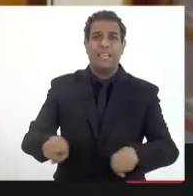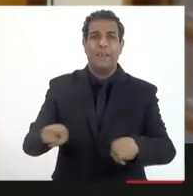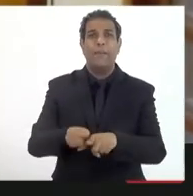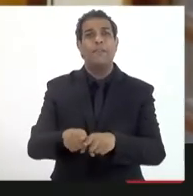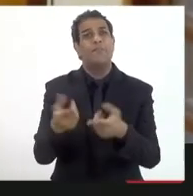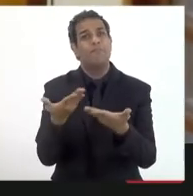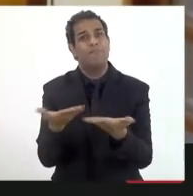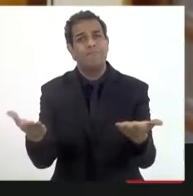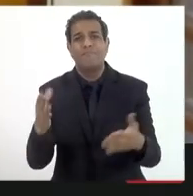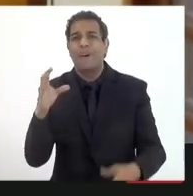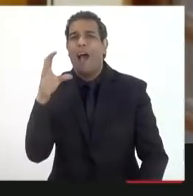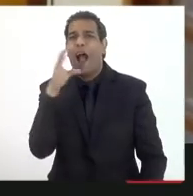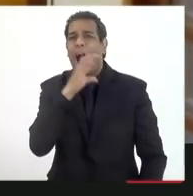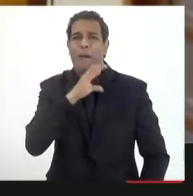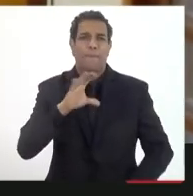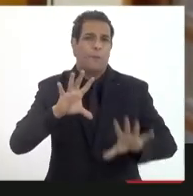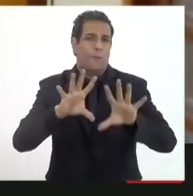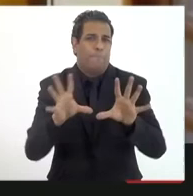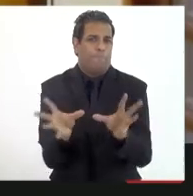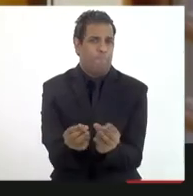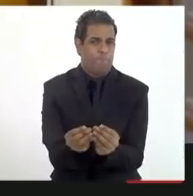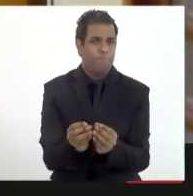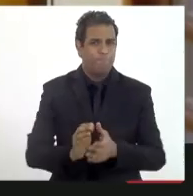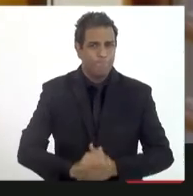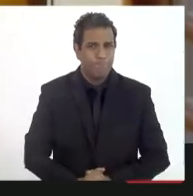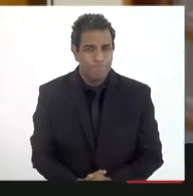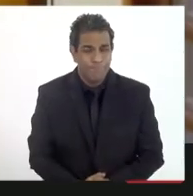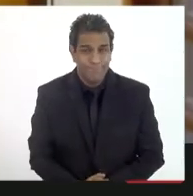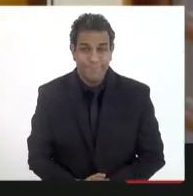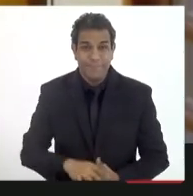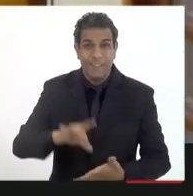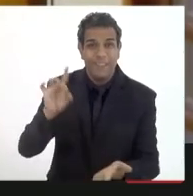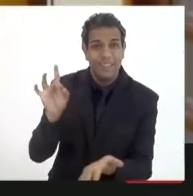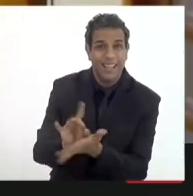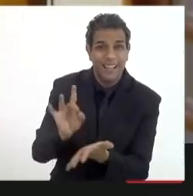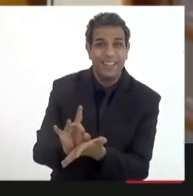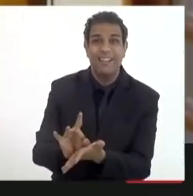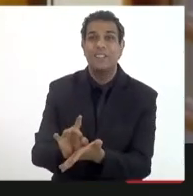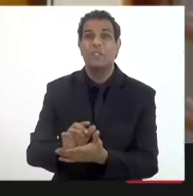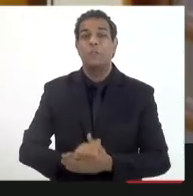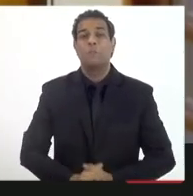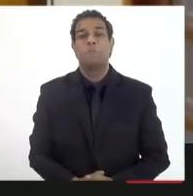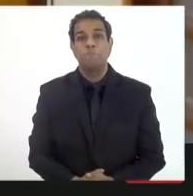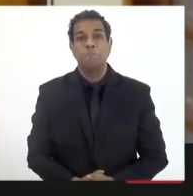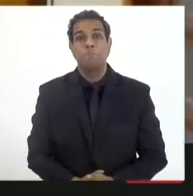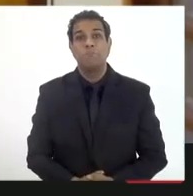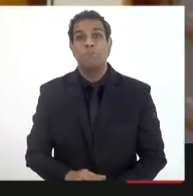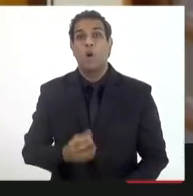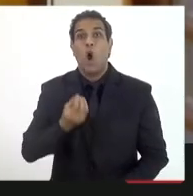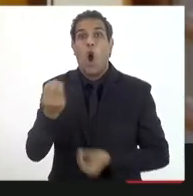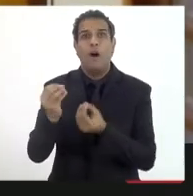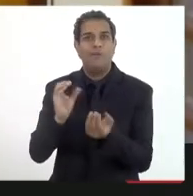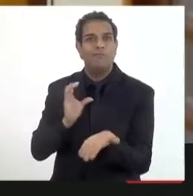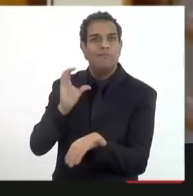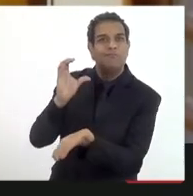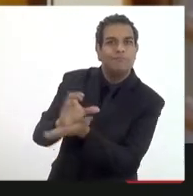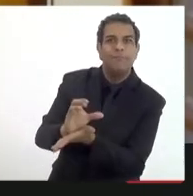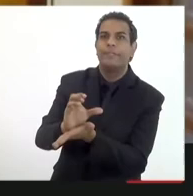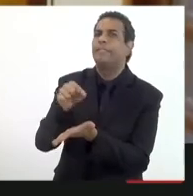palavra vai ser bem breve, dizer que, sem dúvida, sem investir no